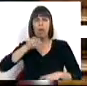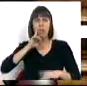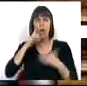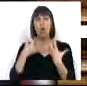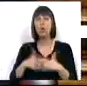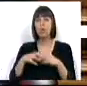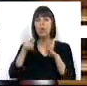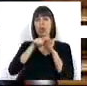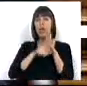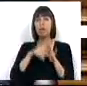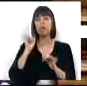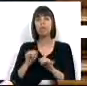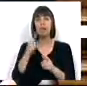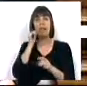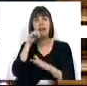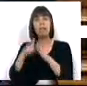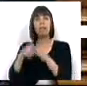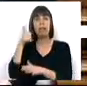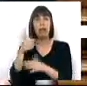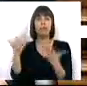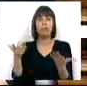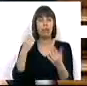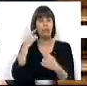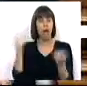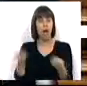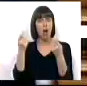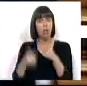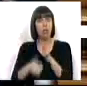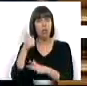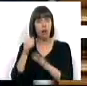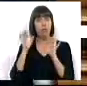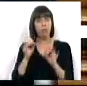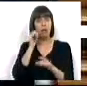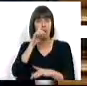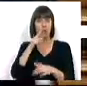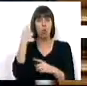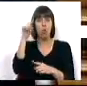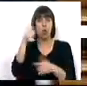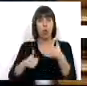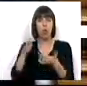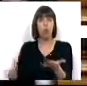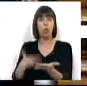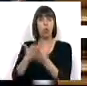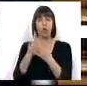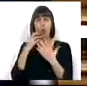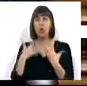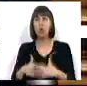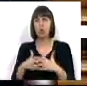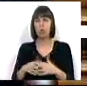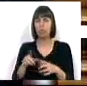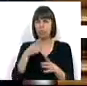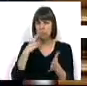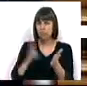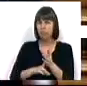há dúvidas sobre o estatuto do vencedor. A que após o anúncio do vencedor, e aliás o único concorrente, surgiram dúvidas quanto à